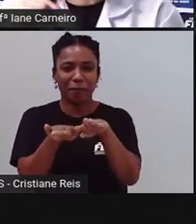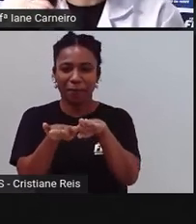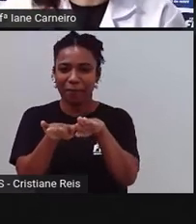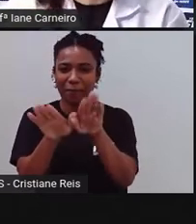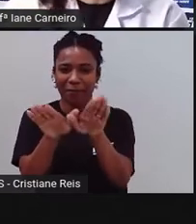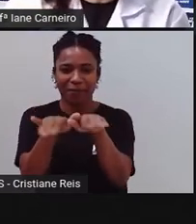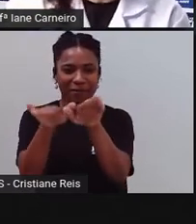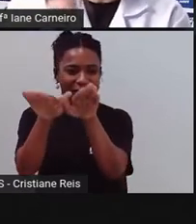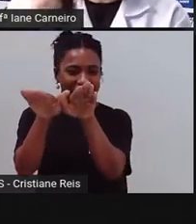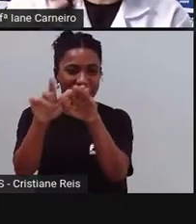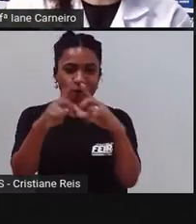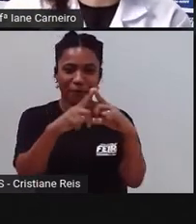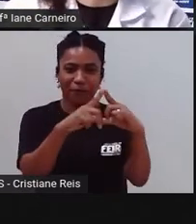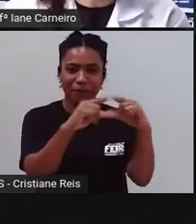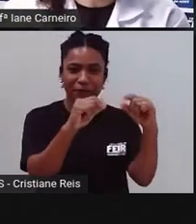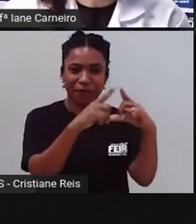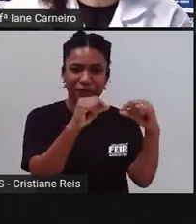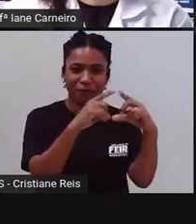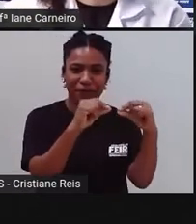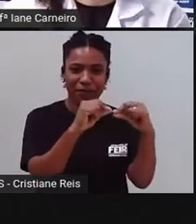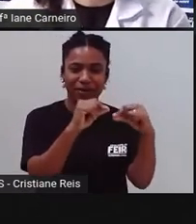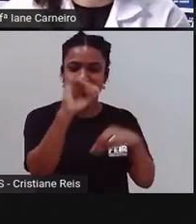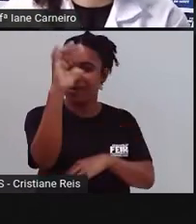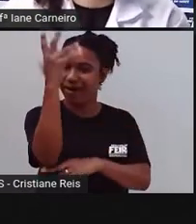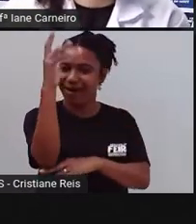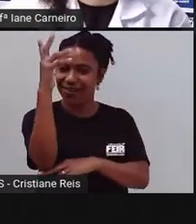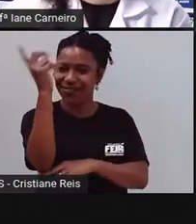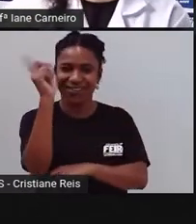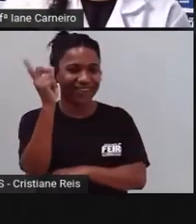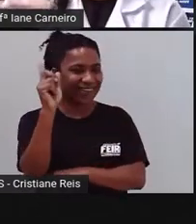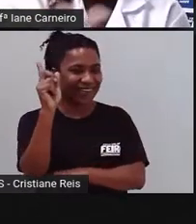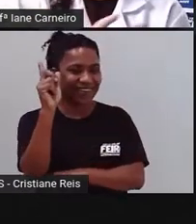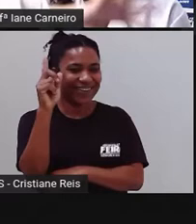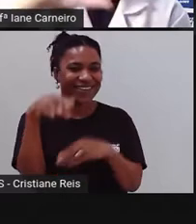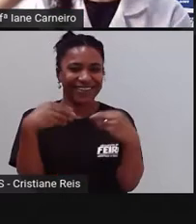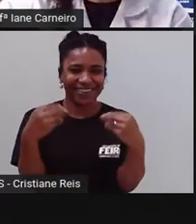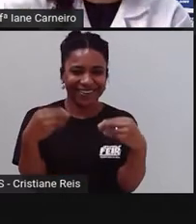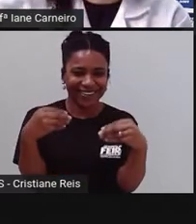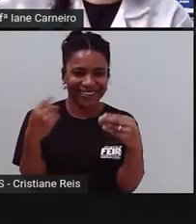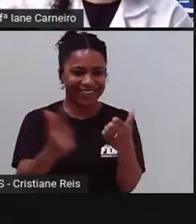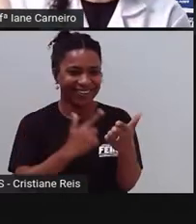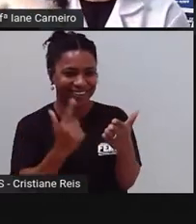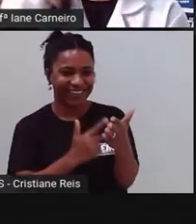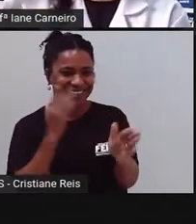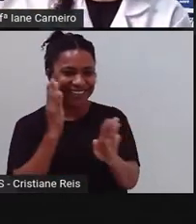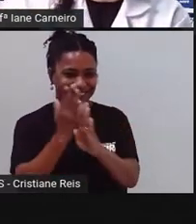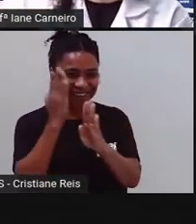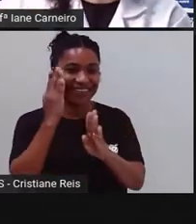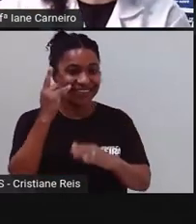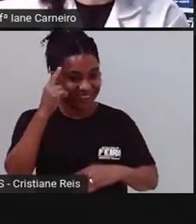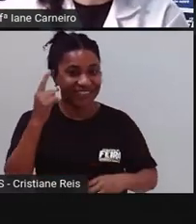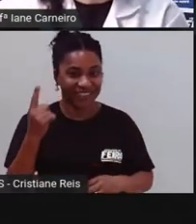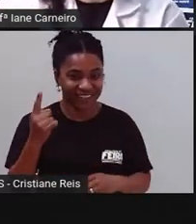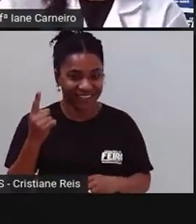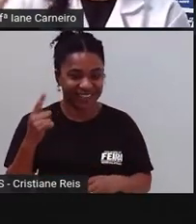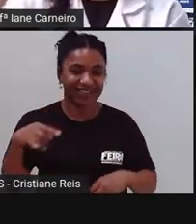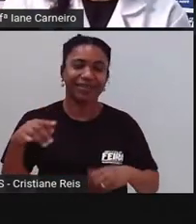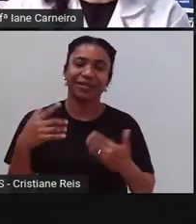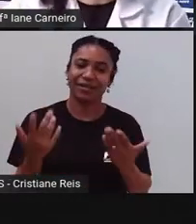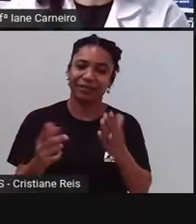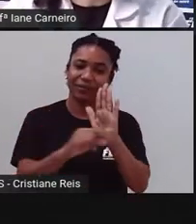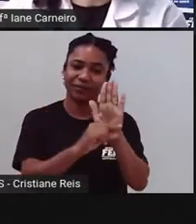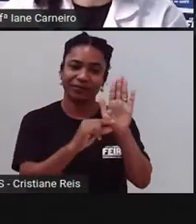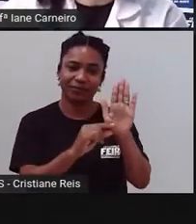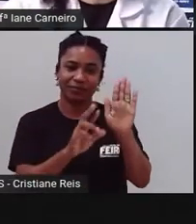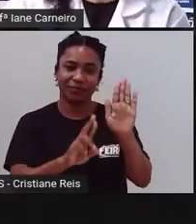árvore. Lembram? E a resposta era livro? Aqui a autora já usou de outras dicas, outras estratégias para